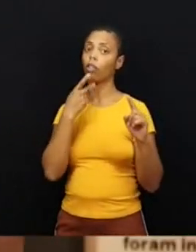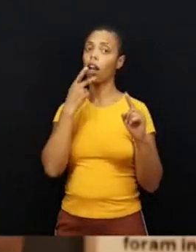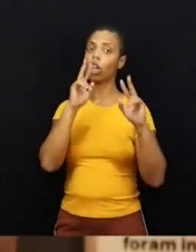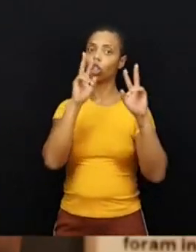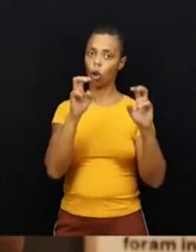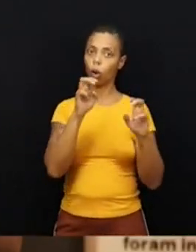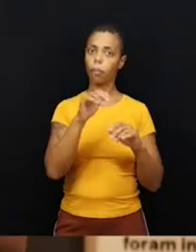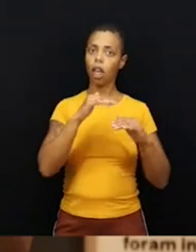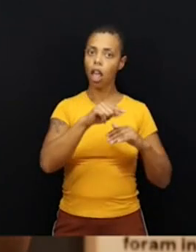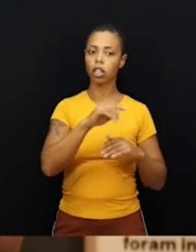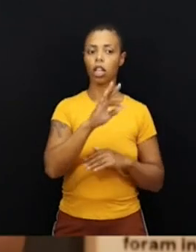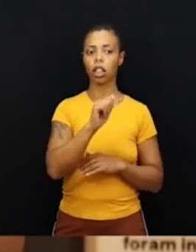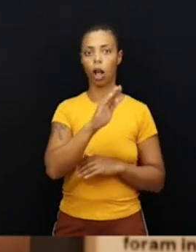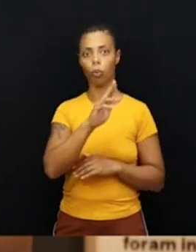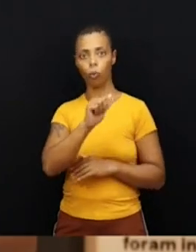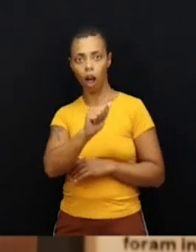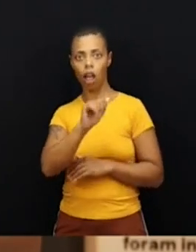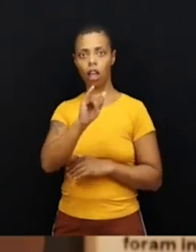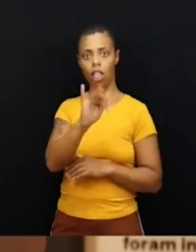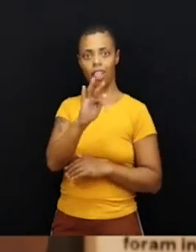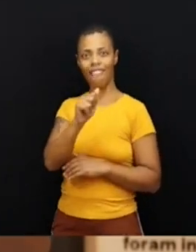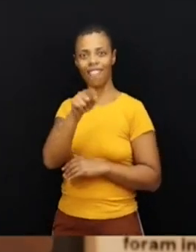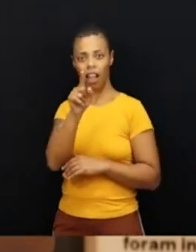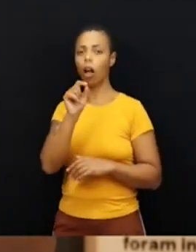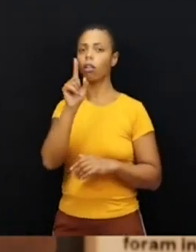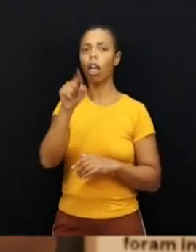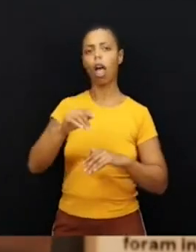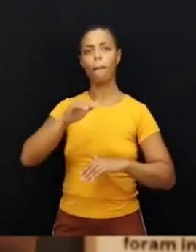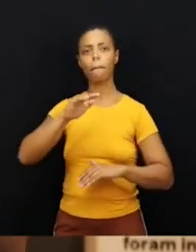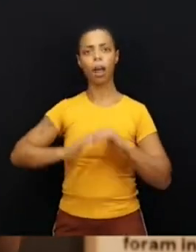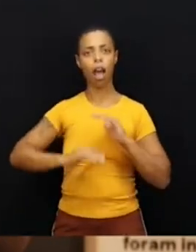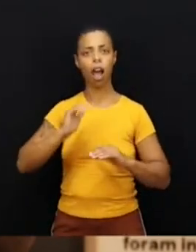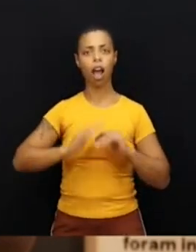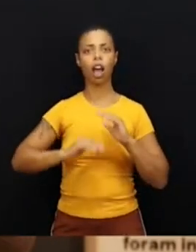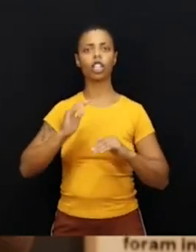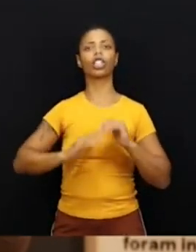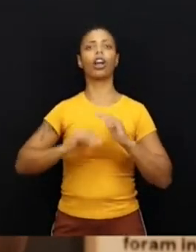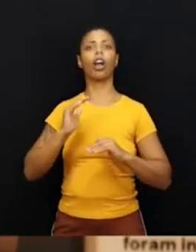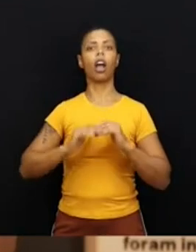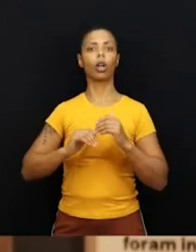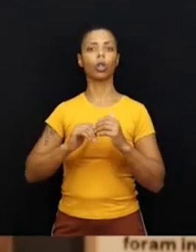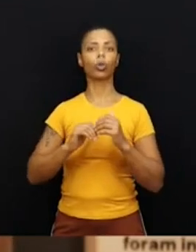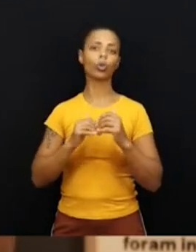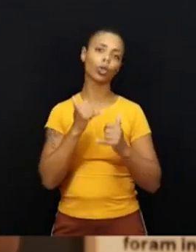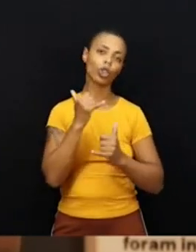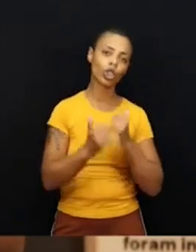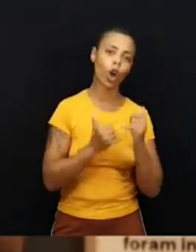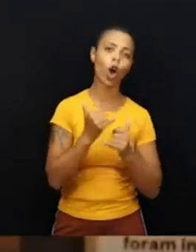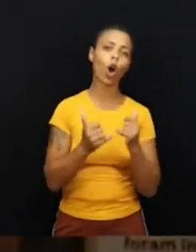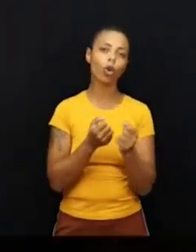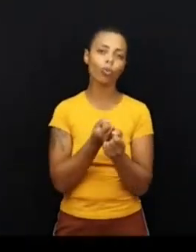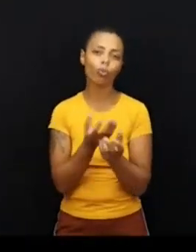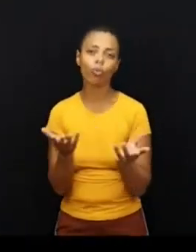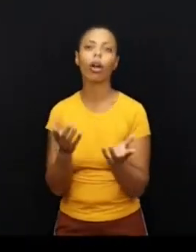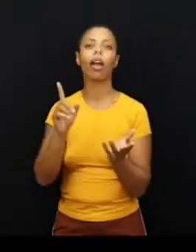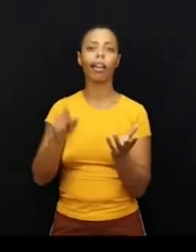tábua de Fá, ou seja, prática dos jogos, o que hoje a gente chama aqui no Brasil, jogos de